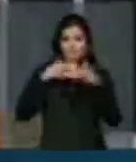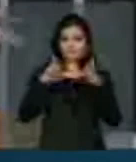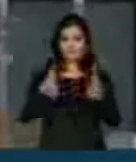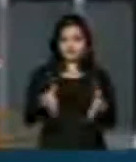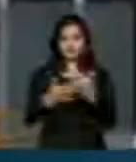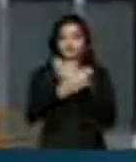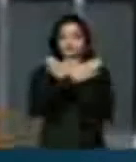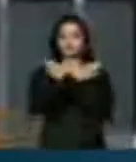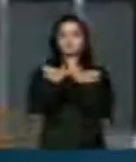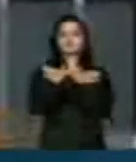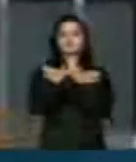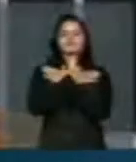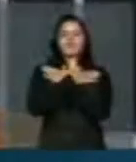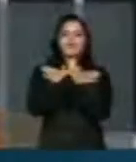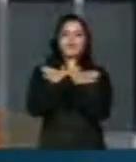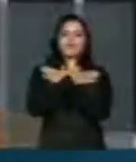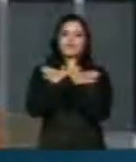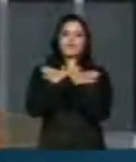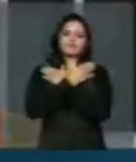despedida formal.